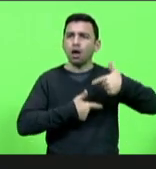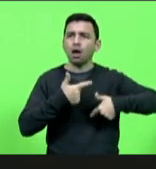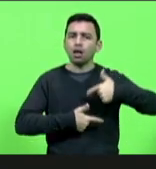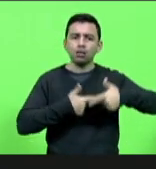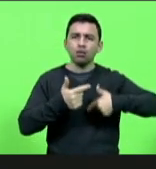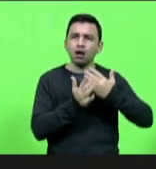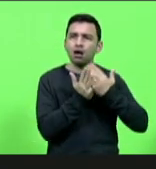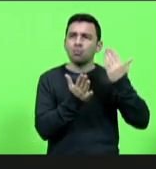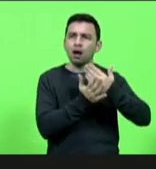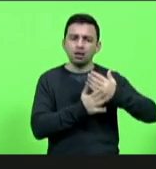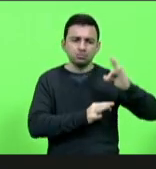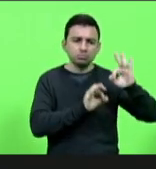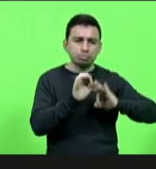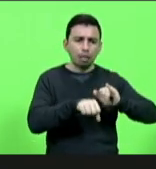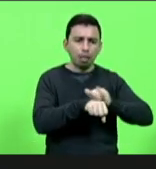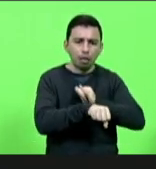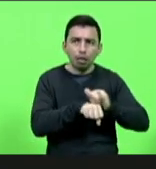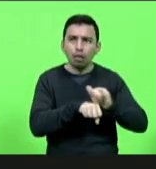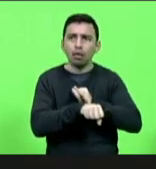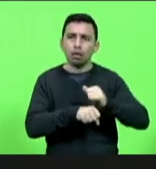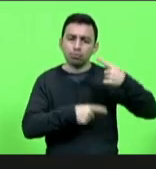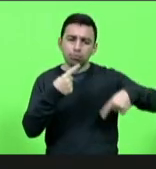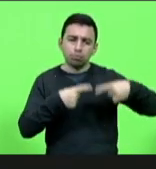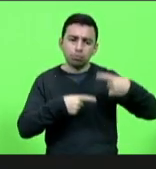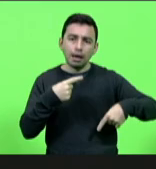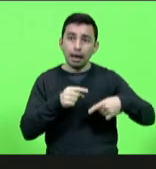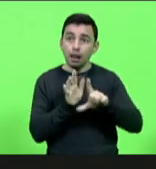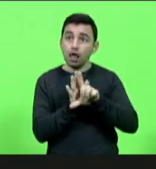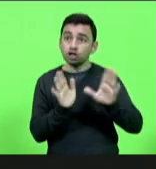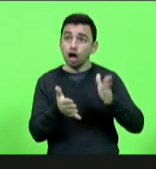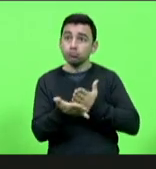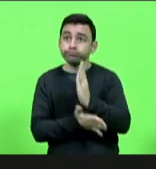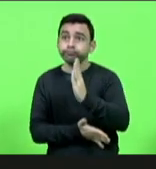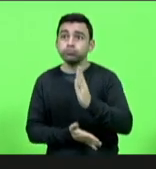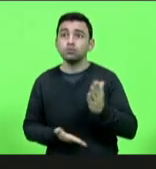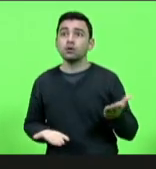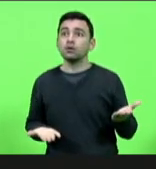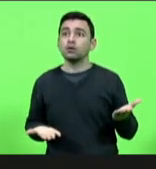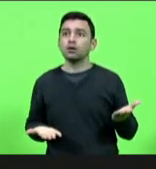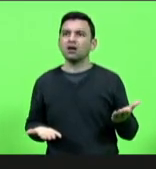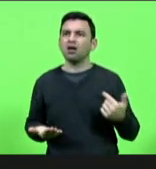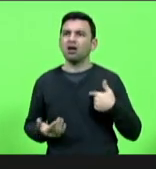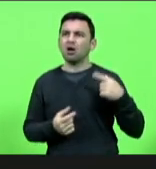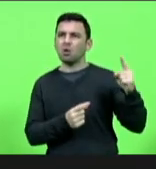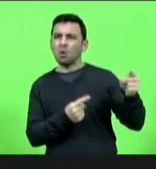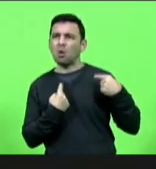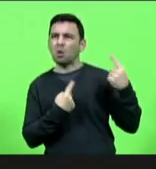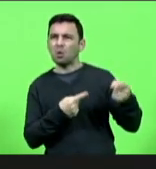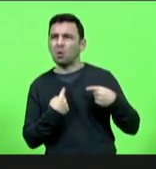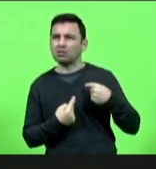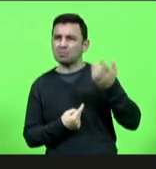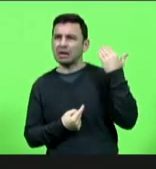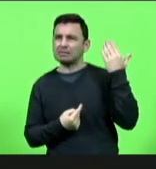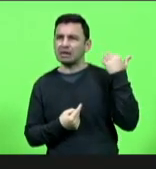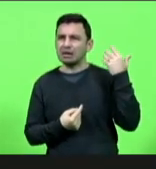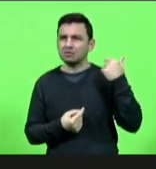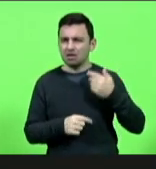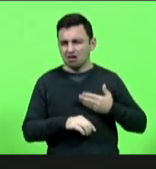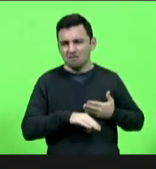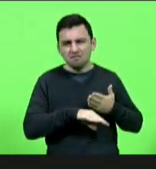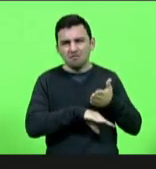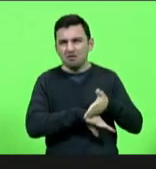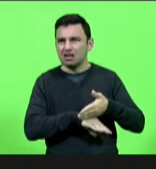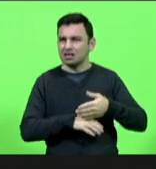meses de debate de uma lei sancionada eu sofri ameaça na época eu fui um inferno para poder